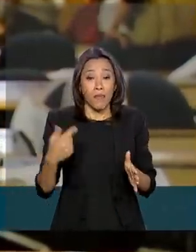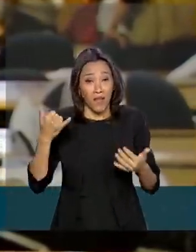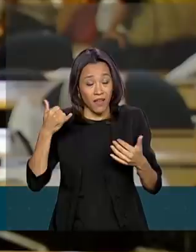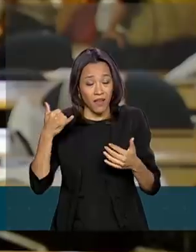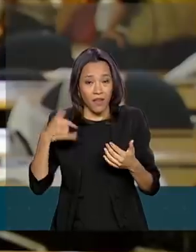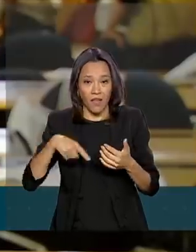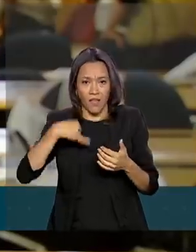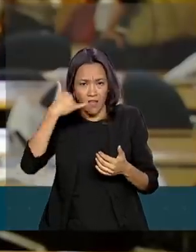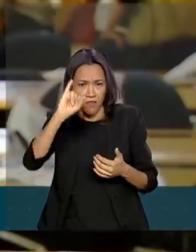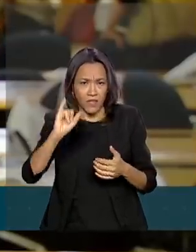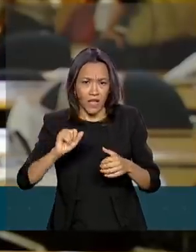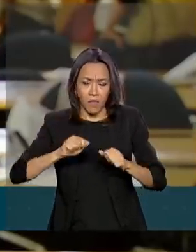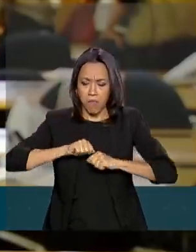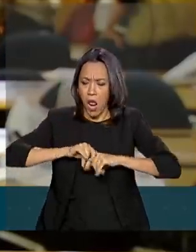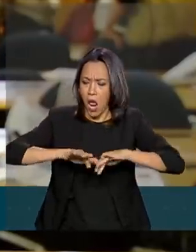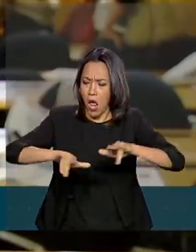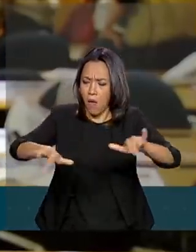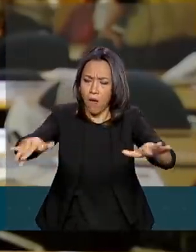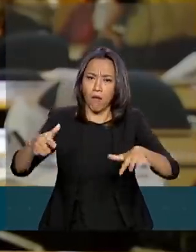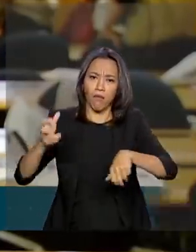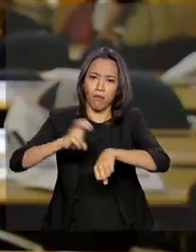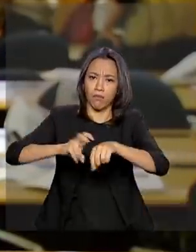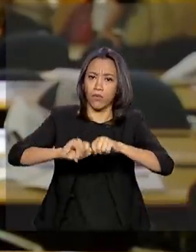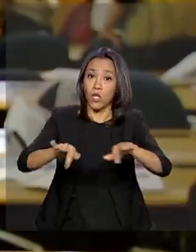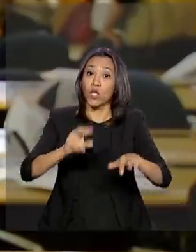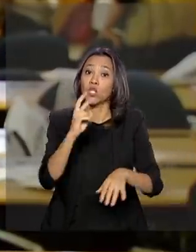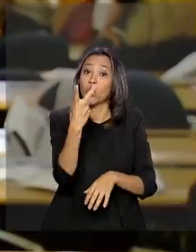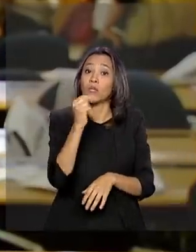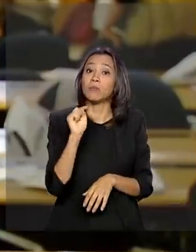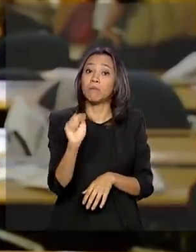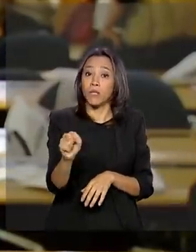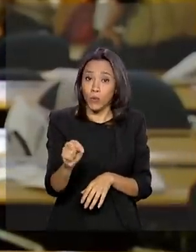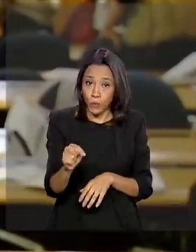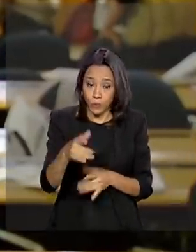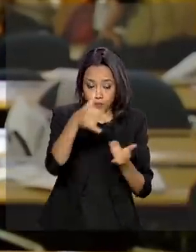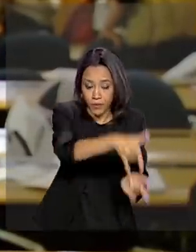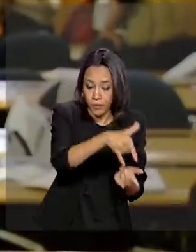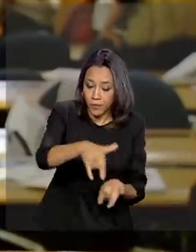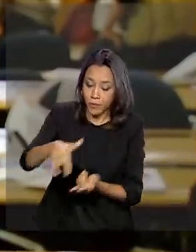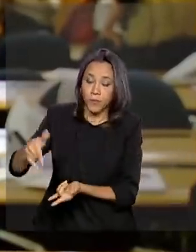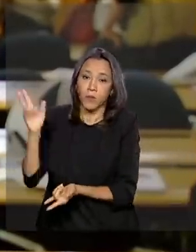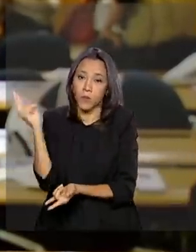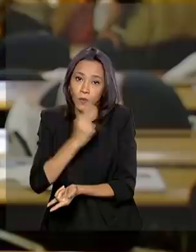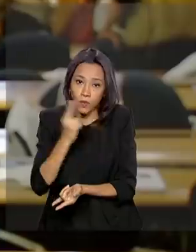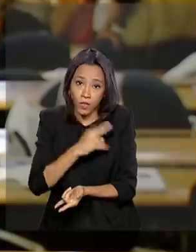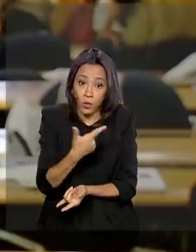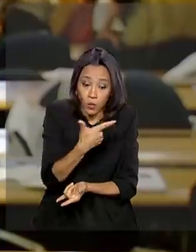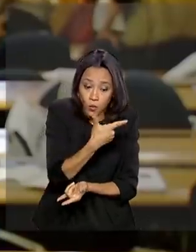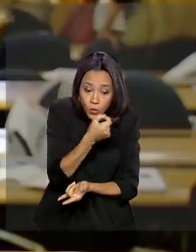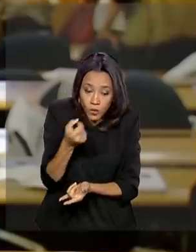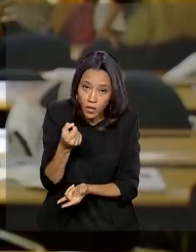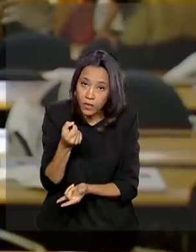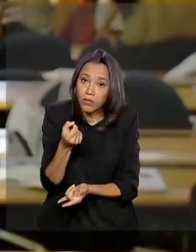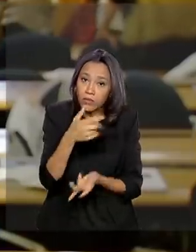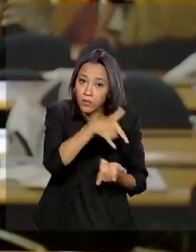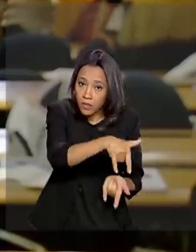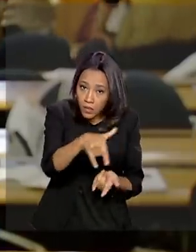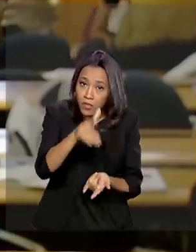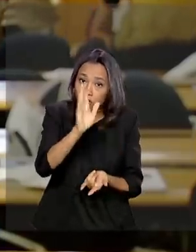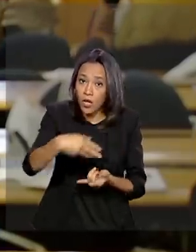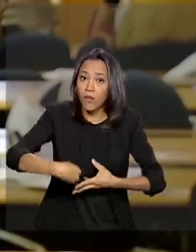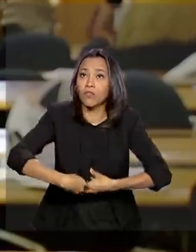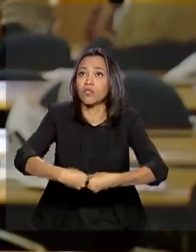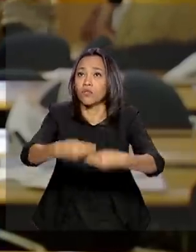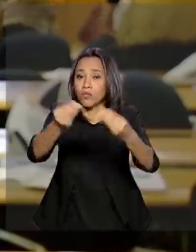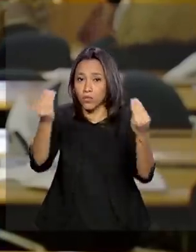o governo vai contratar 2 mil leitos de UTI de forma emergencial. Os 200 primeiros começam a ser distribuídos